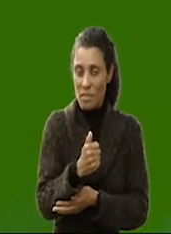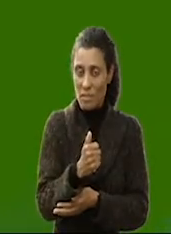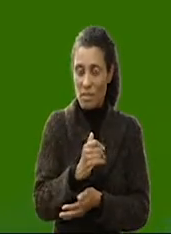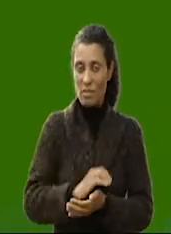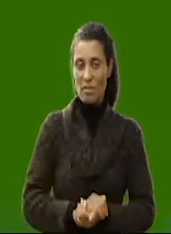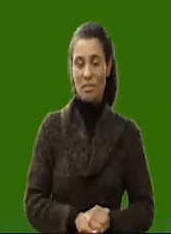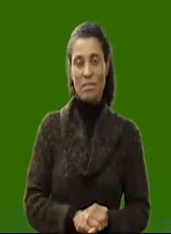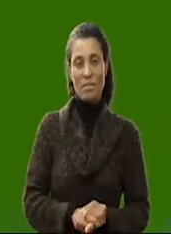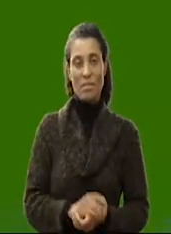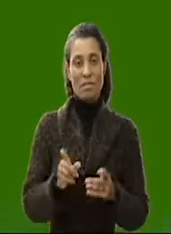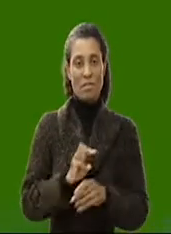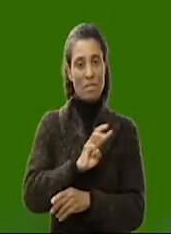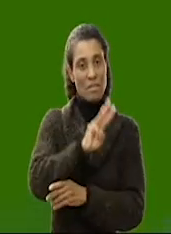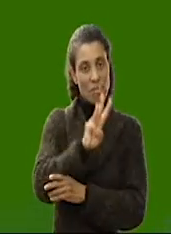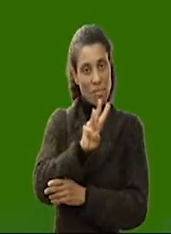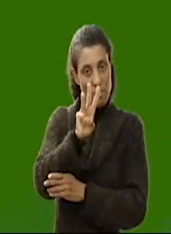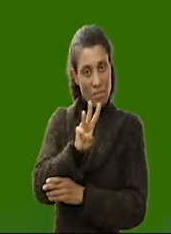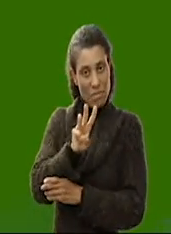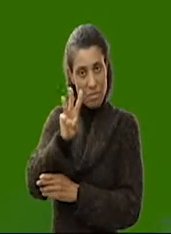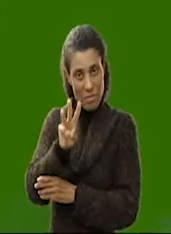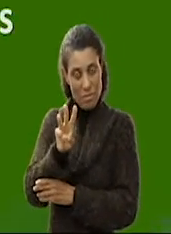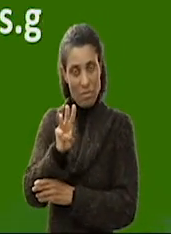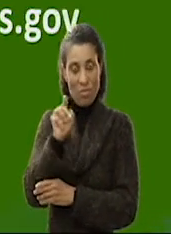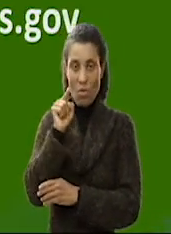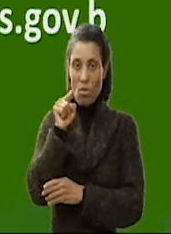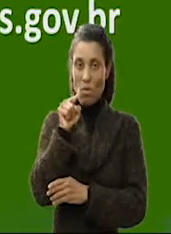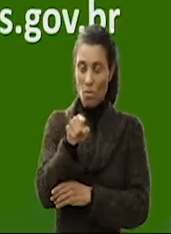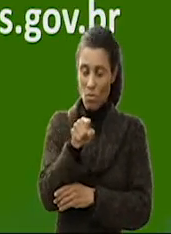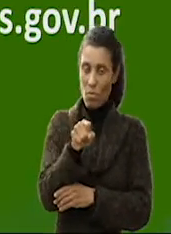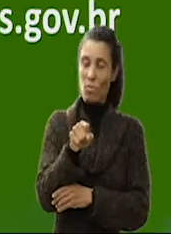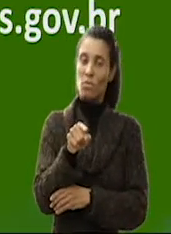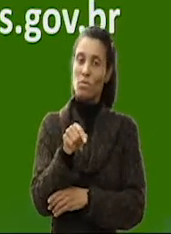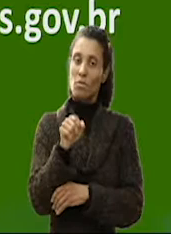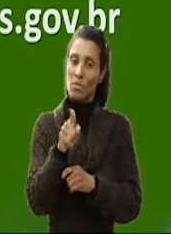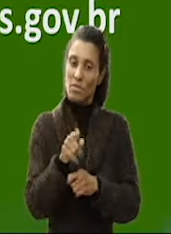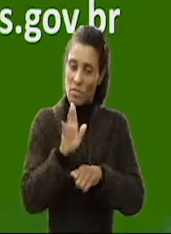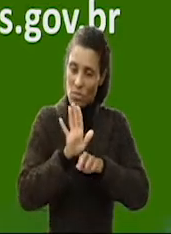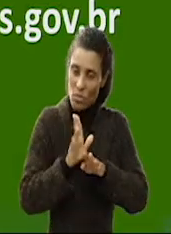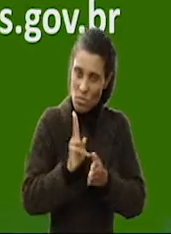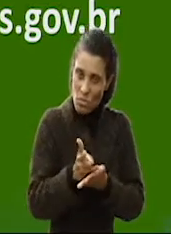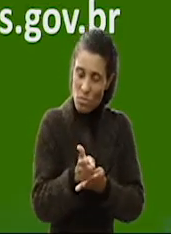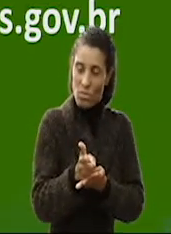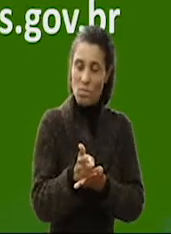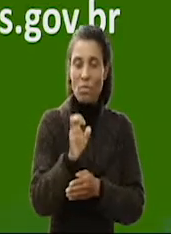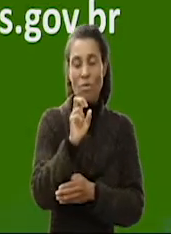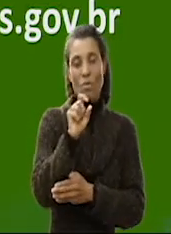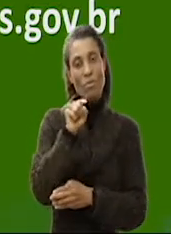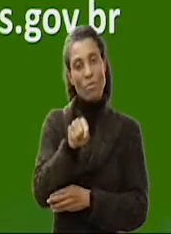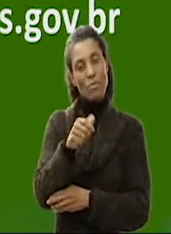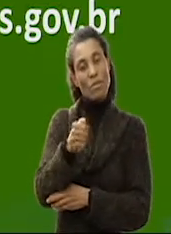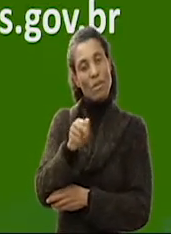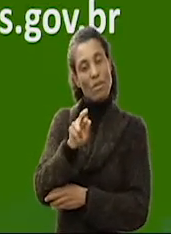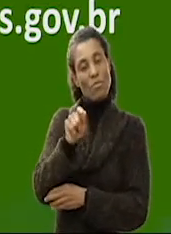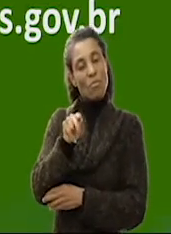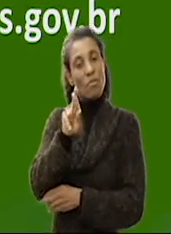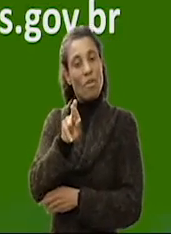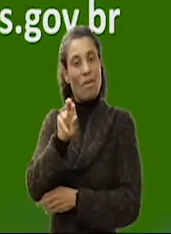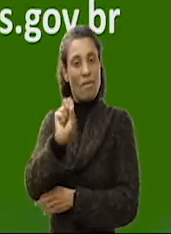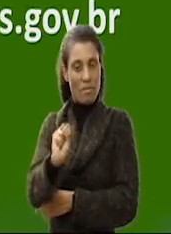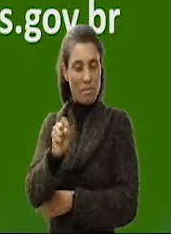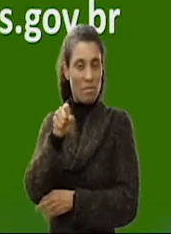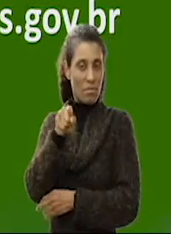informações veja em www.valoresqueficam.al